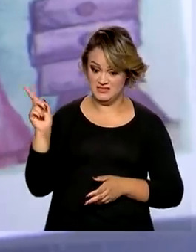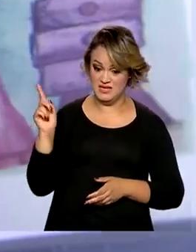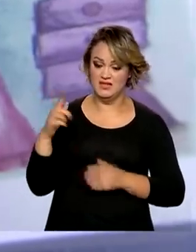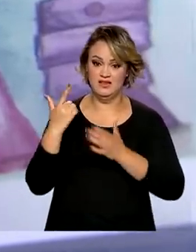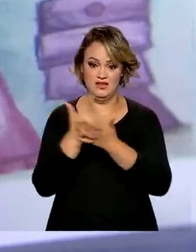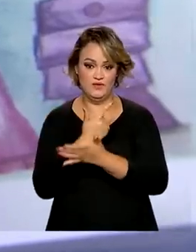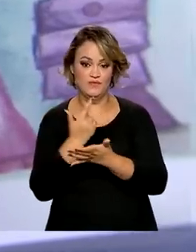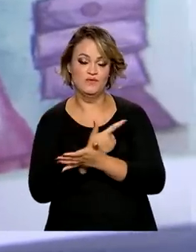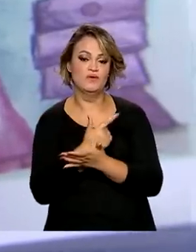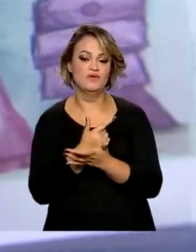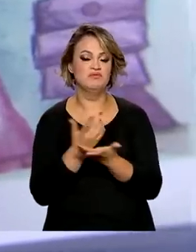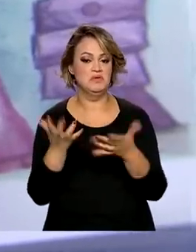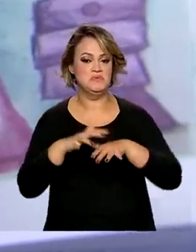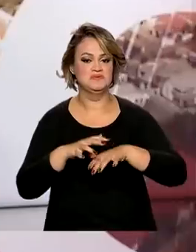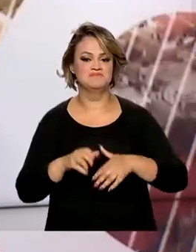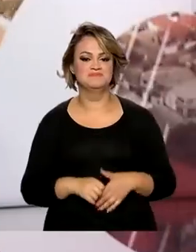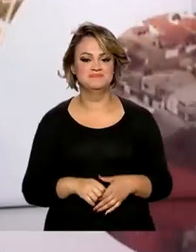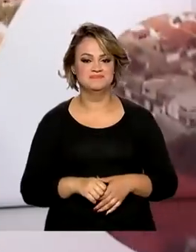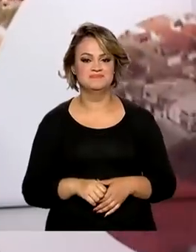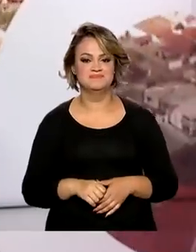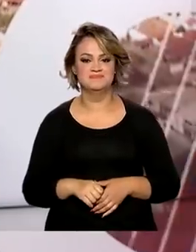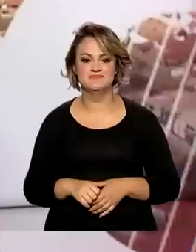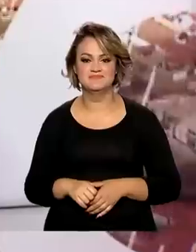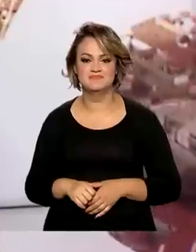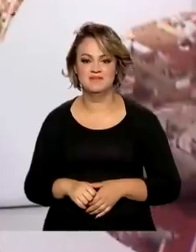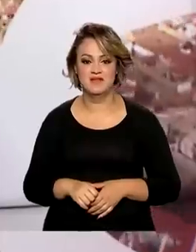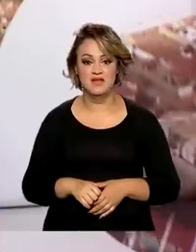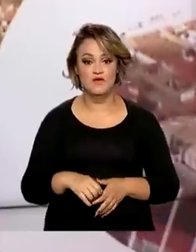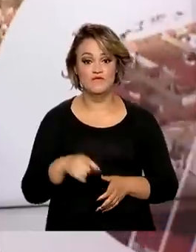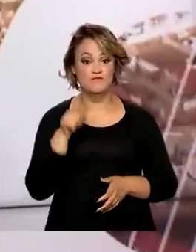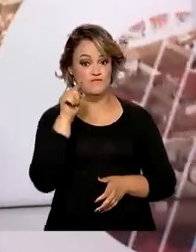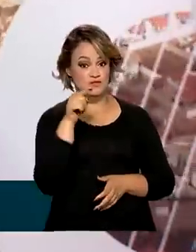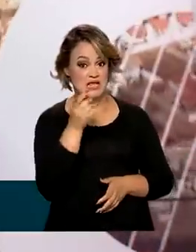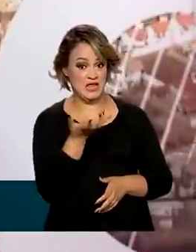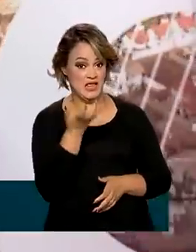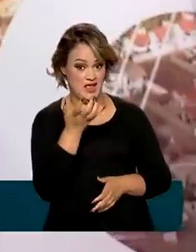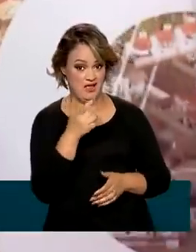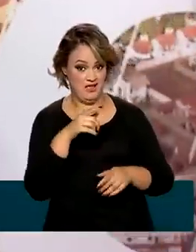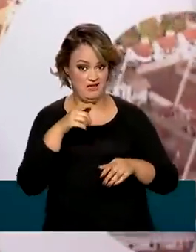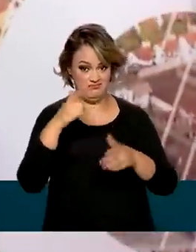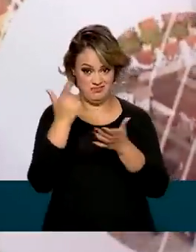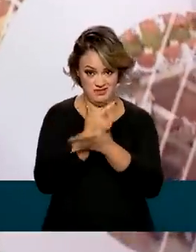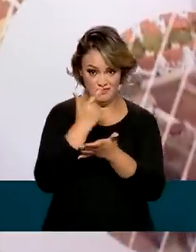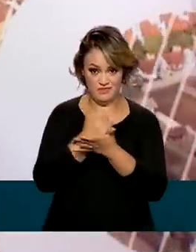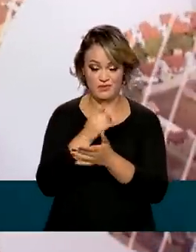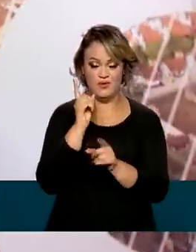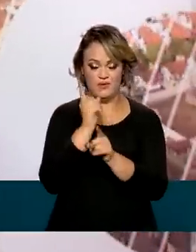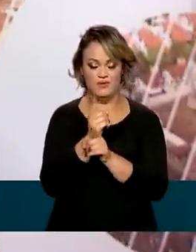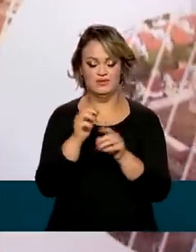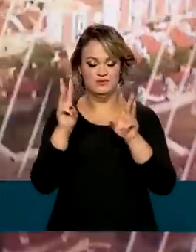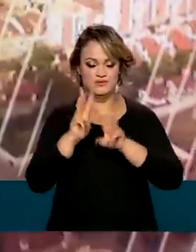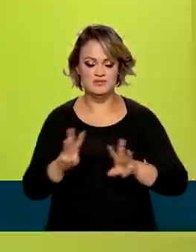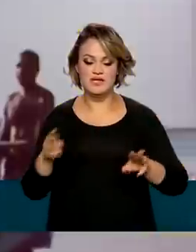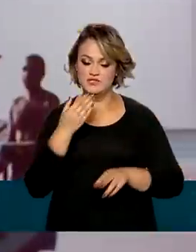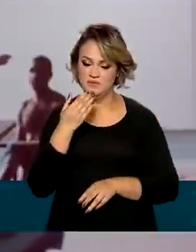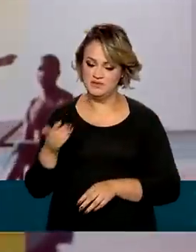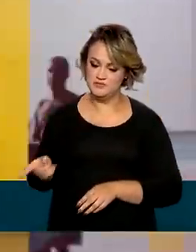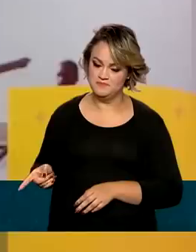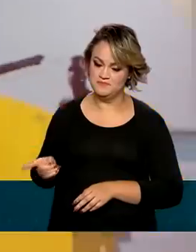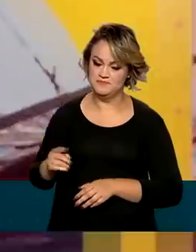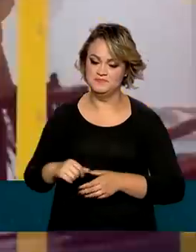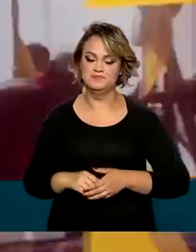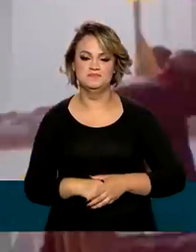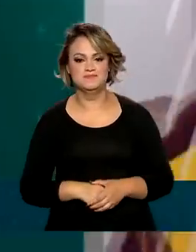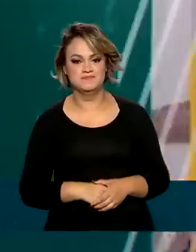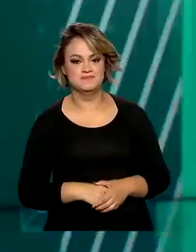livro inclusivo. Quem quiser solicitar os livros, pode acessar a página da editora que aparece